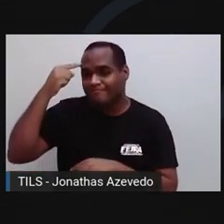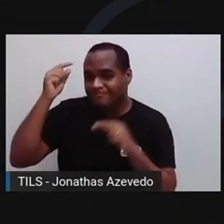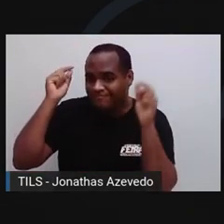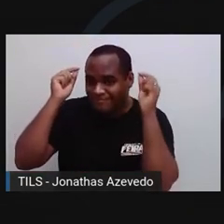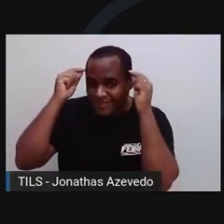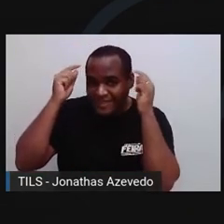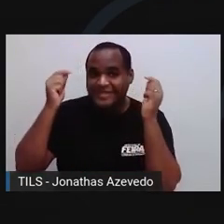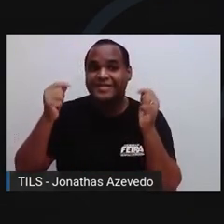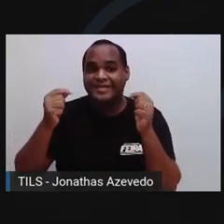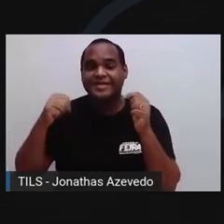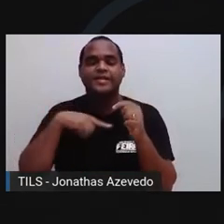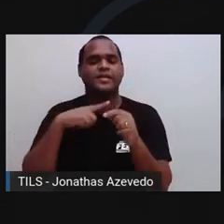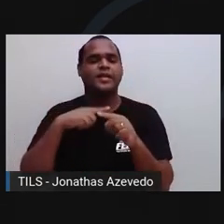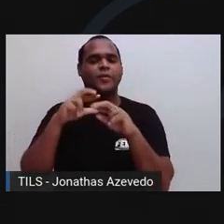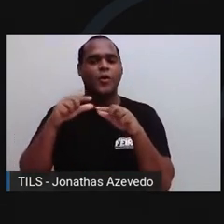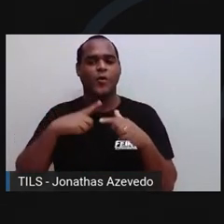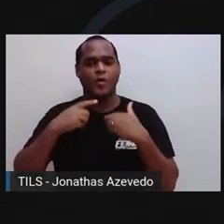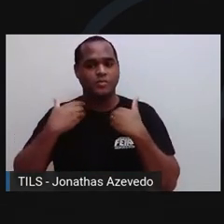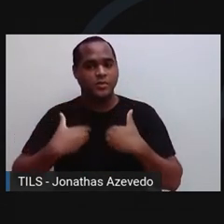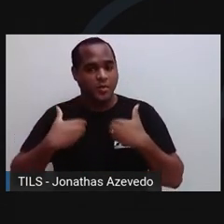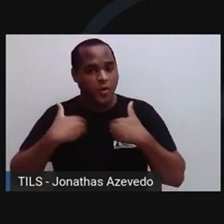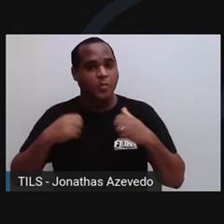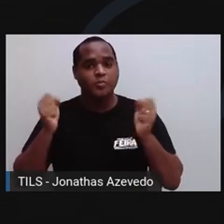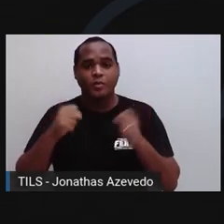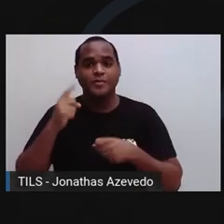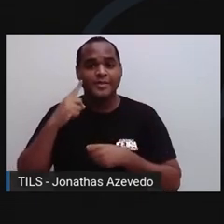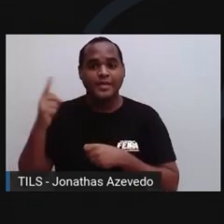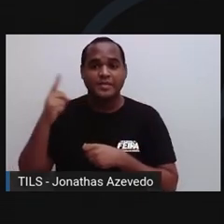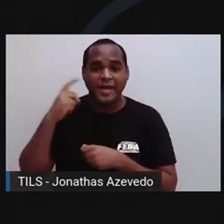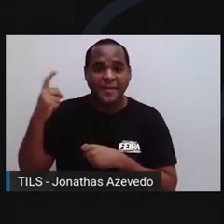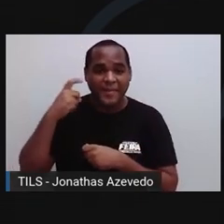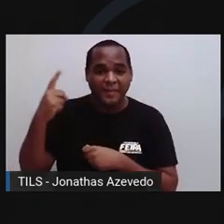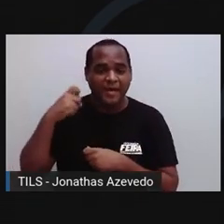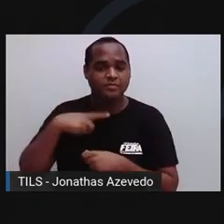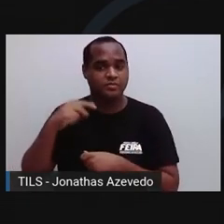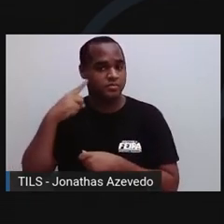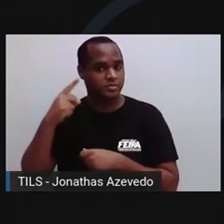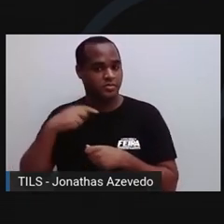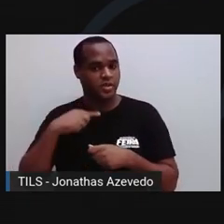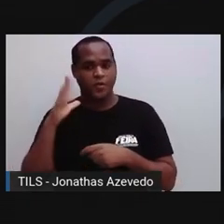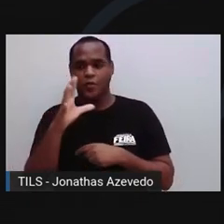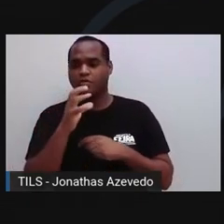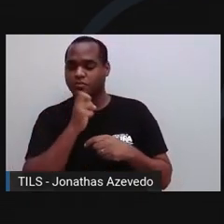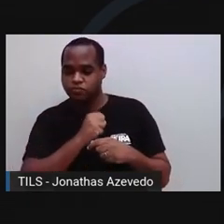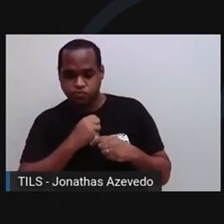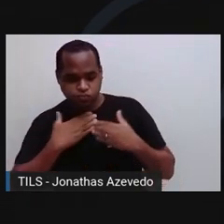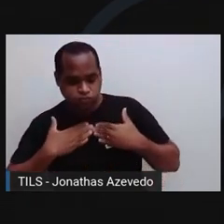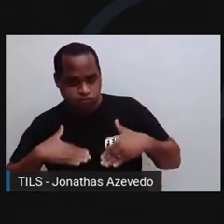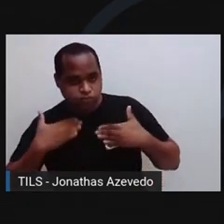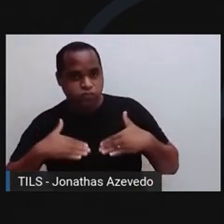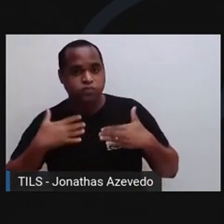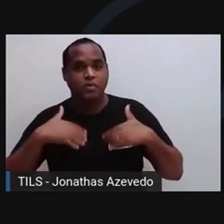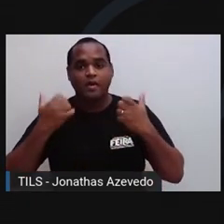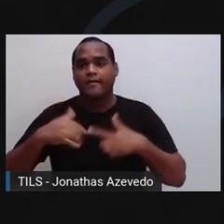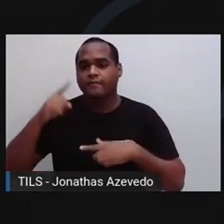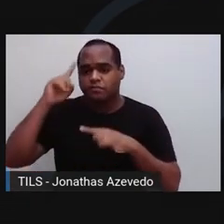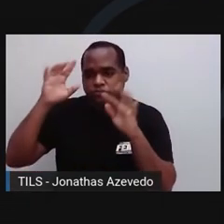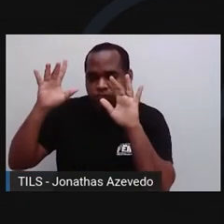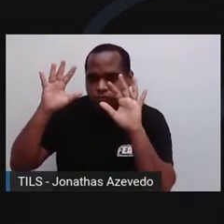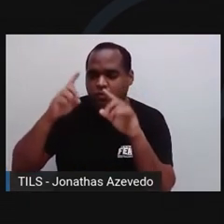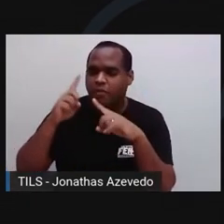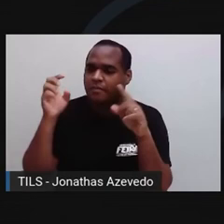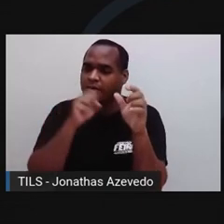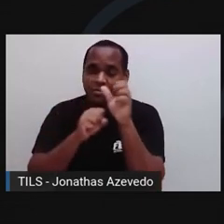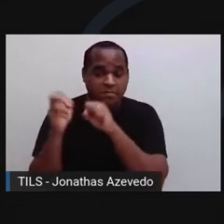guarda do nosso corpo, começa a latir em sinal de perigo, nosso corpo entra em modo de sobrevivência antes que a nossa mente racional possa reagir